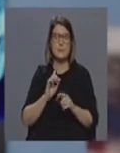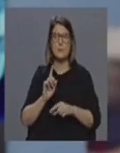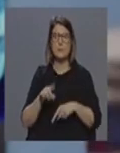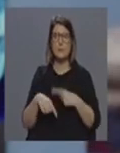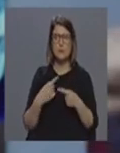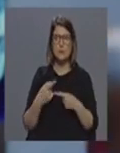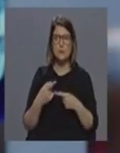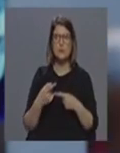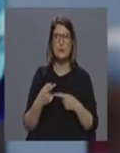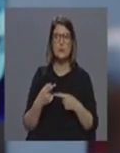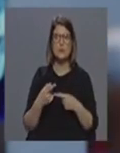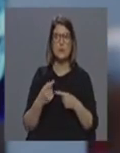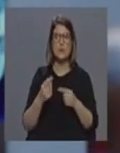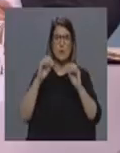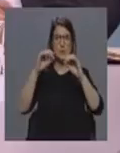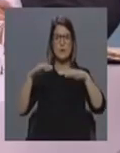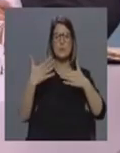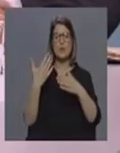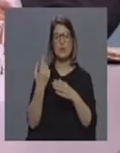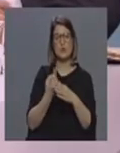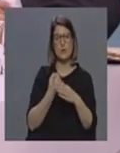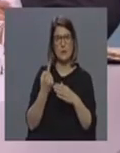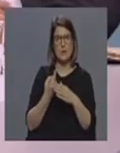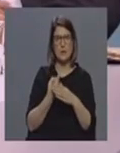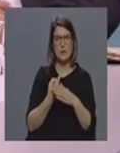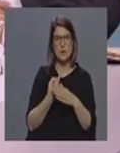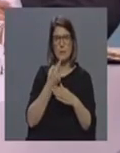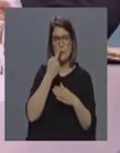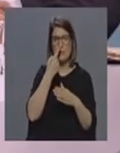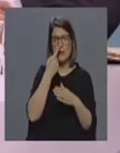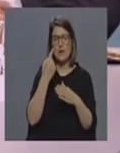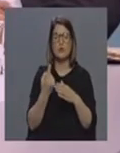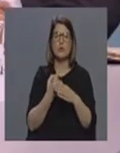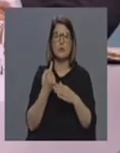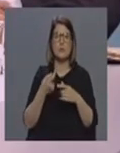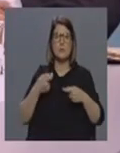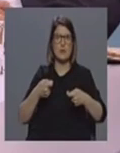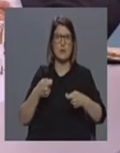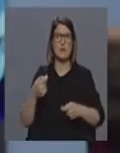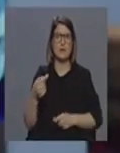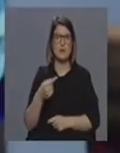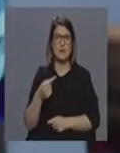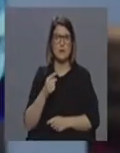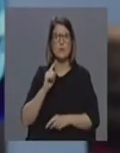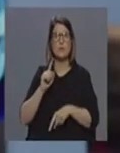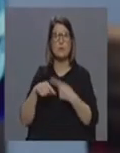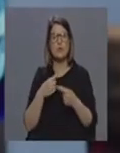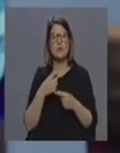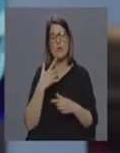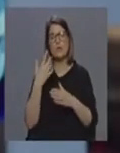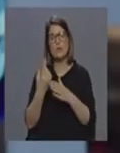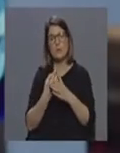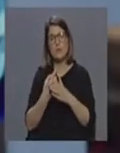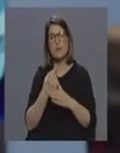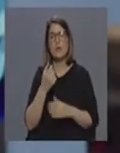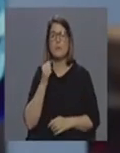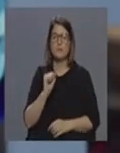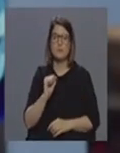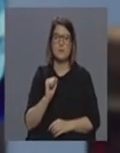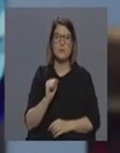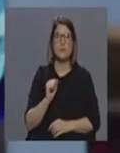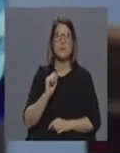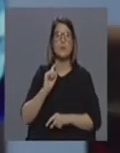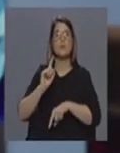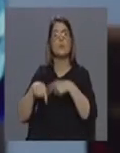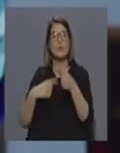nós percebemos inicialmente ao isolamento preferencialmente isolamento em pressão negativa depois passamos para o isolamento individual em quarto individual depois